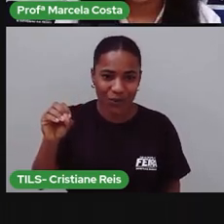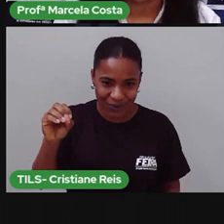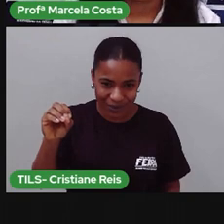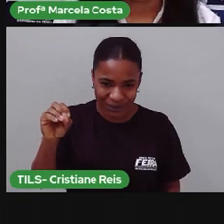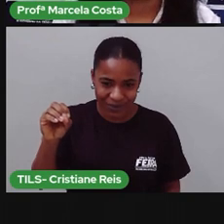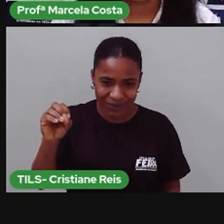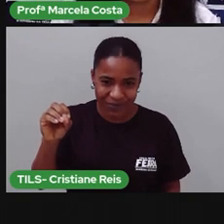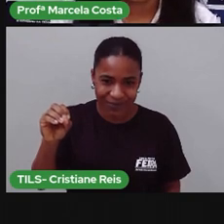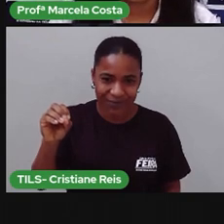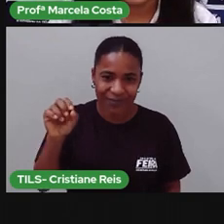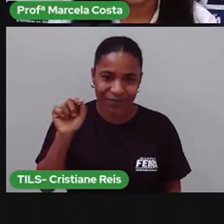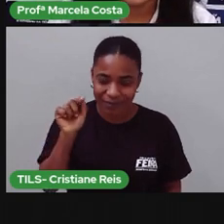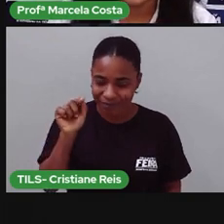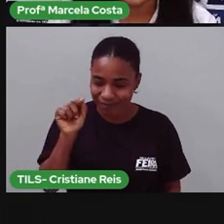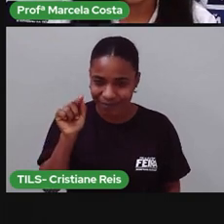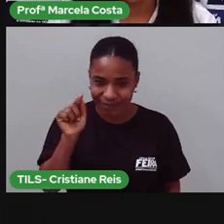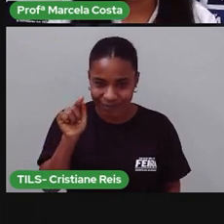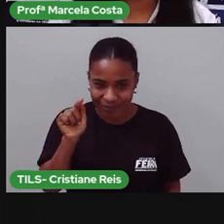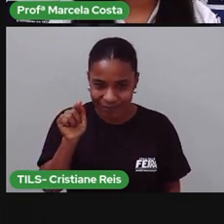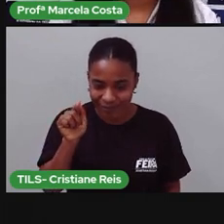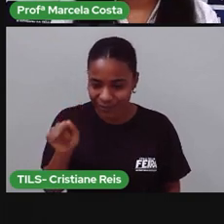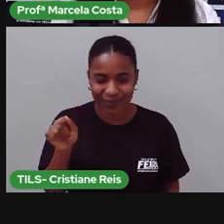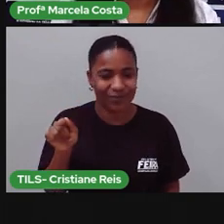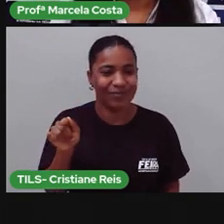Vou botar um ponto final aqui.